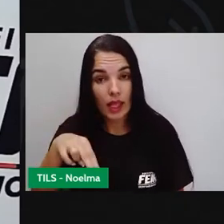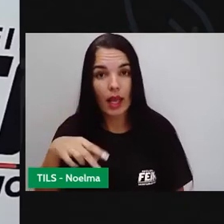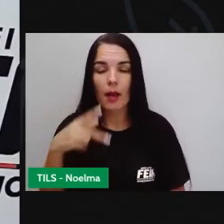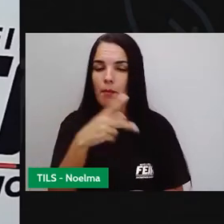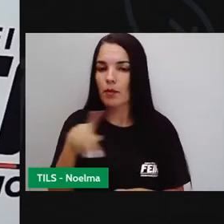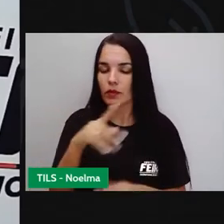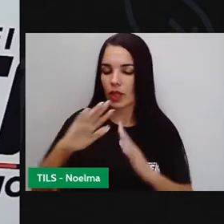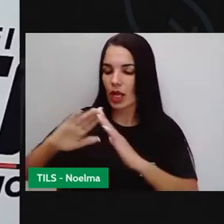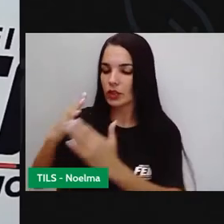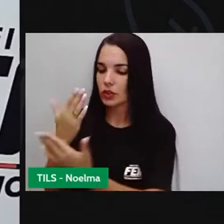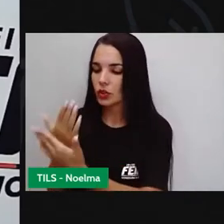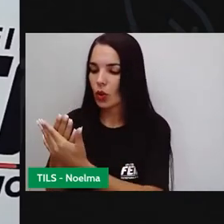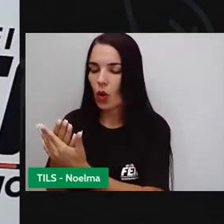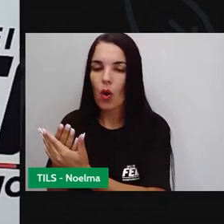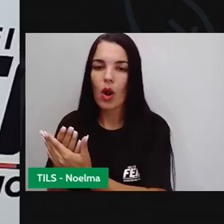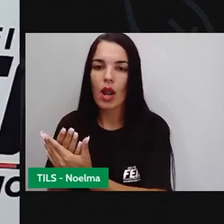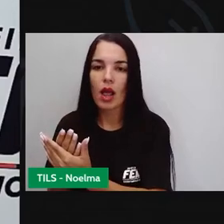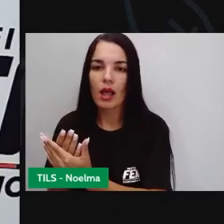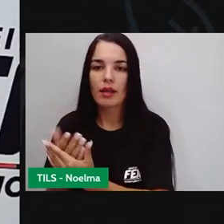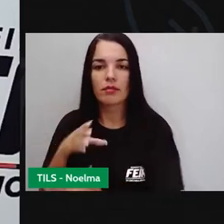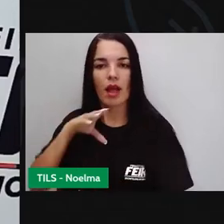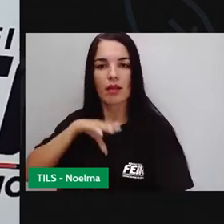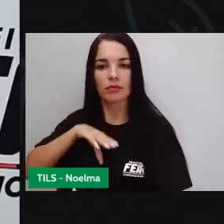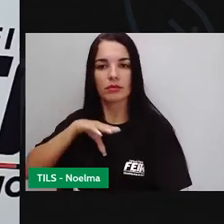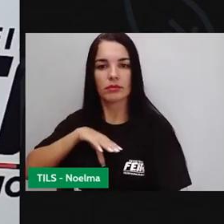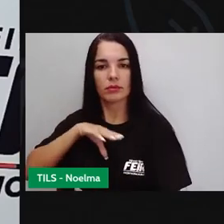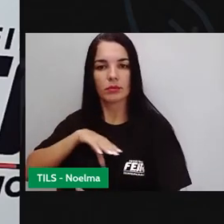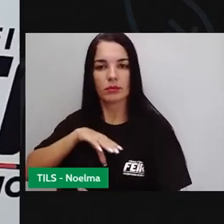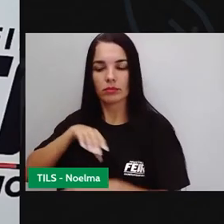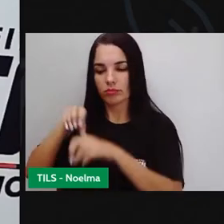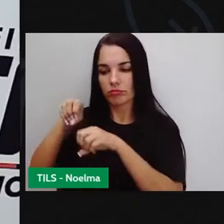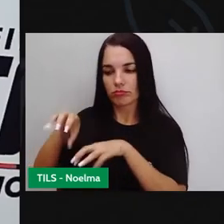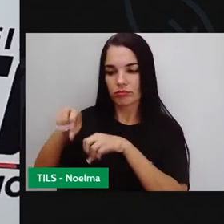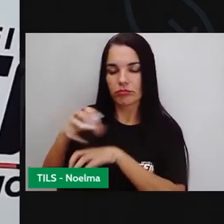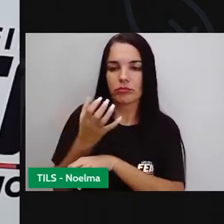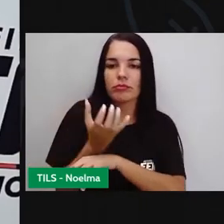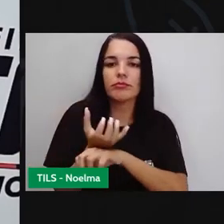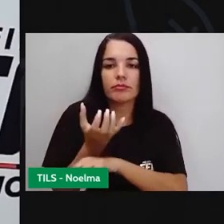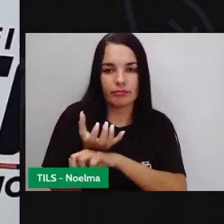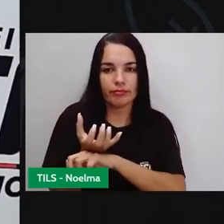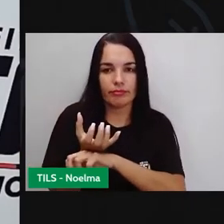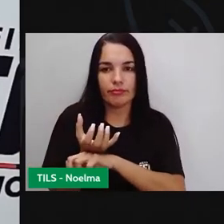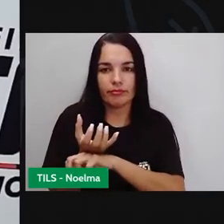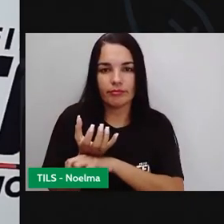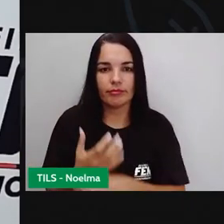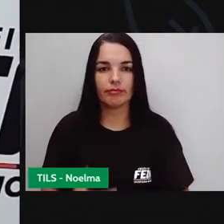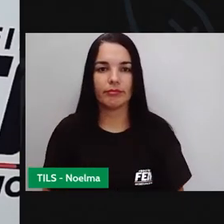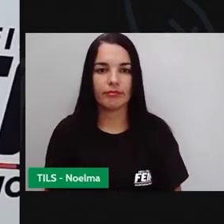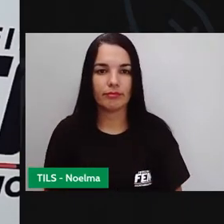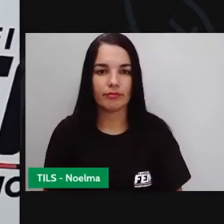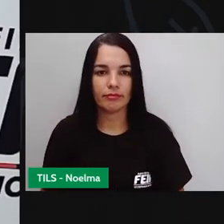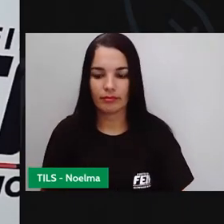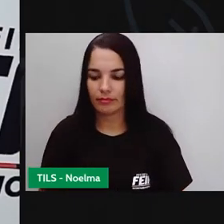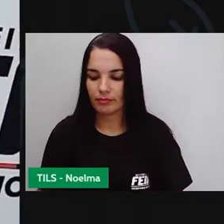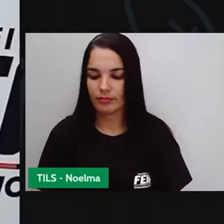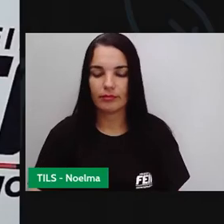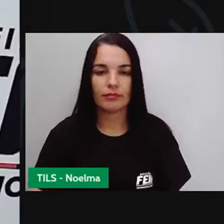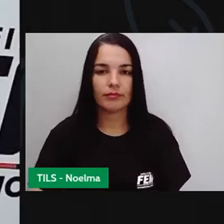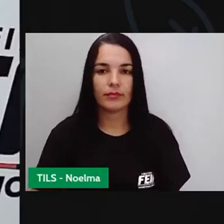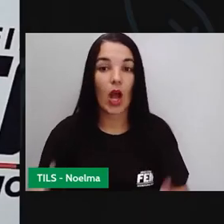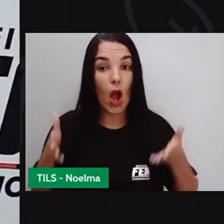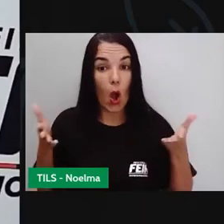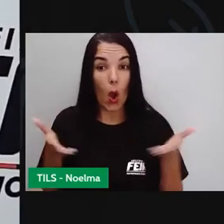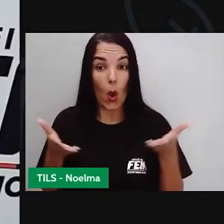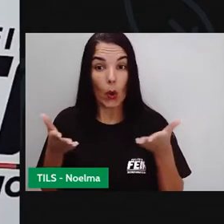Esperidão Leite, ensino português. Hoje eu estou vestido com